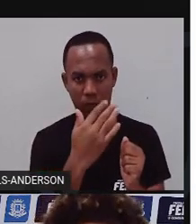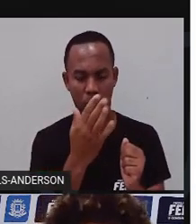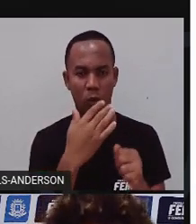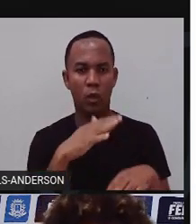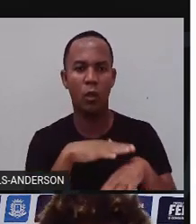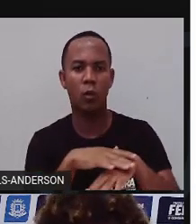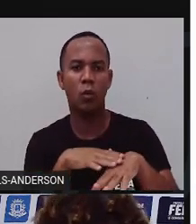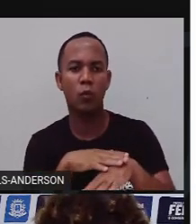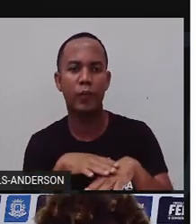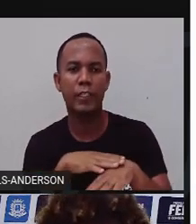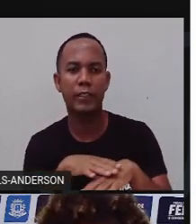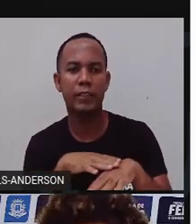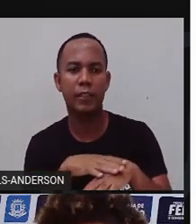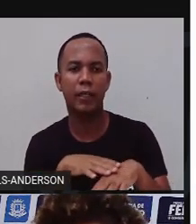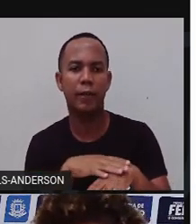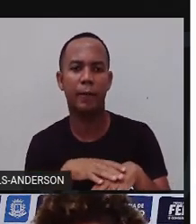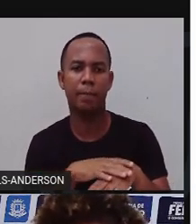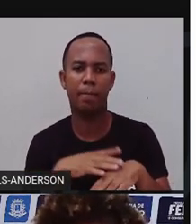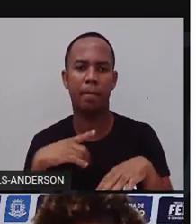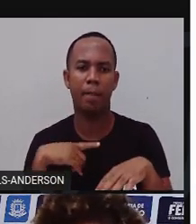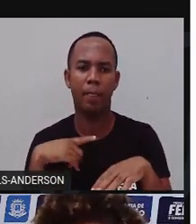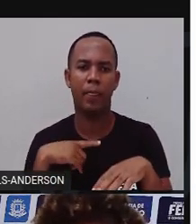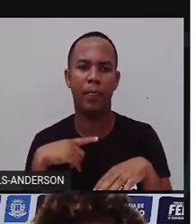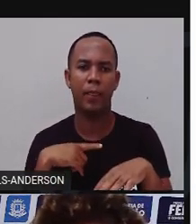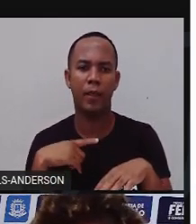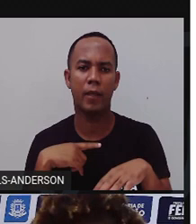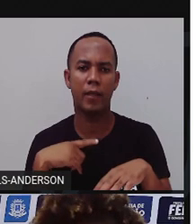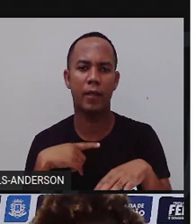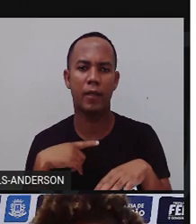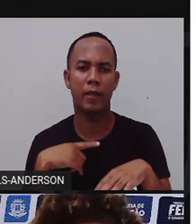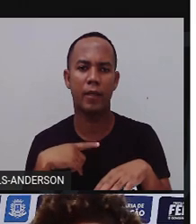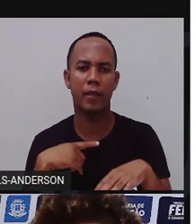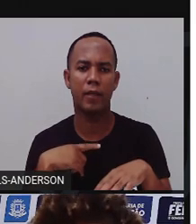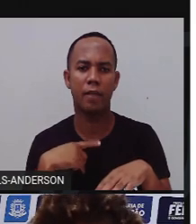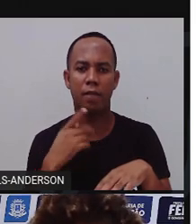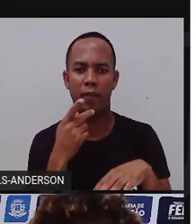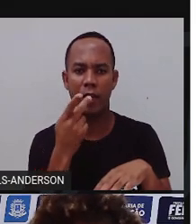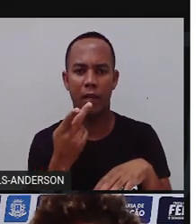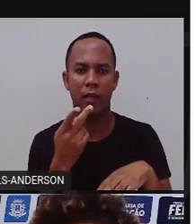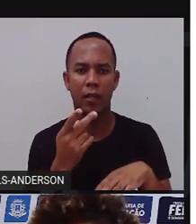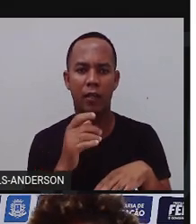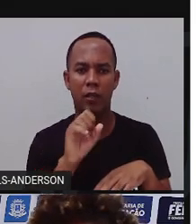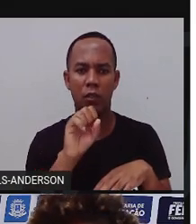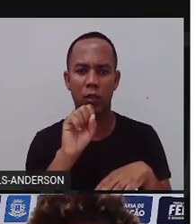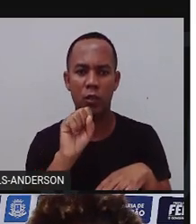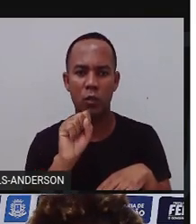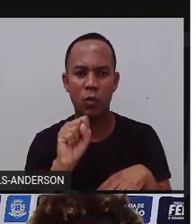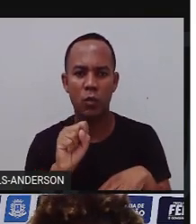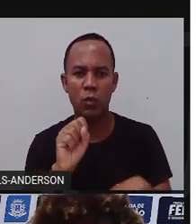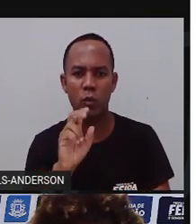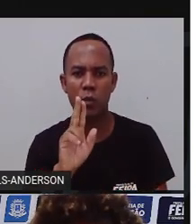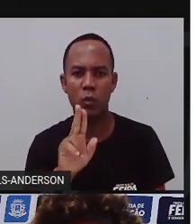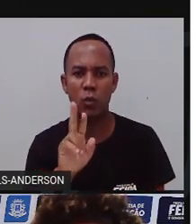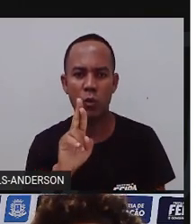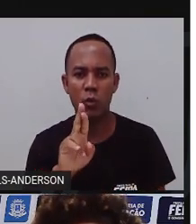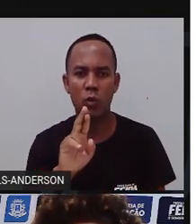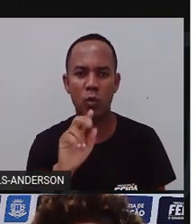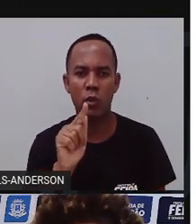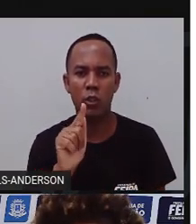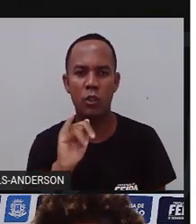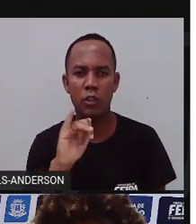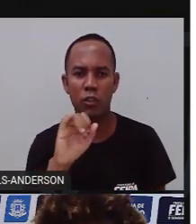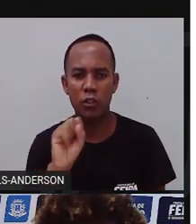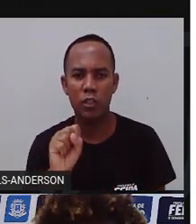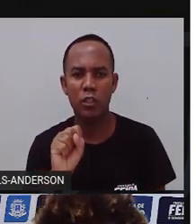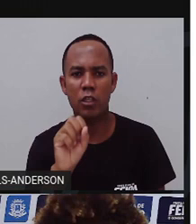Aí, então, ela tem as falas, a Pró não vai falar o nome das criancinhas. Sugismundo, só pessoas feias jogam